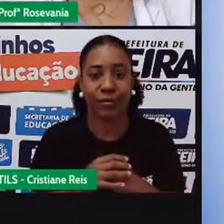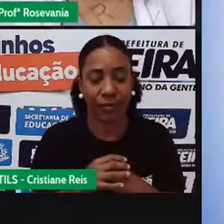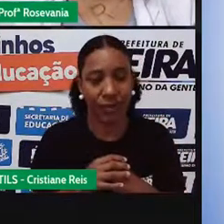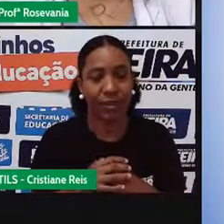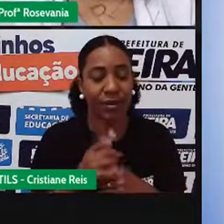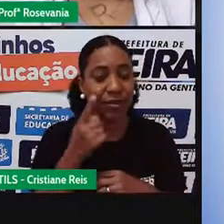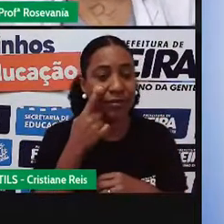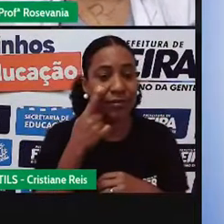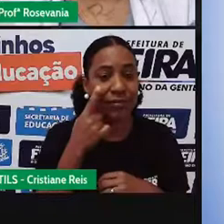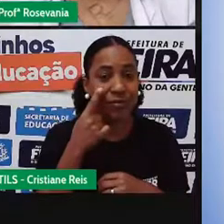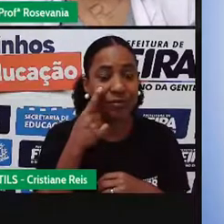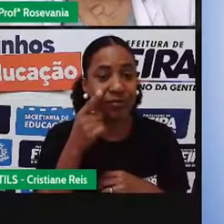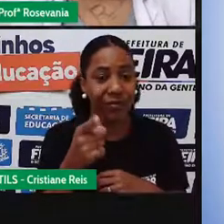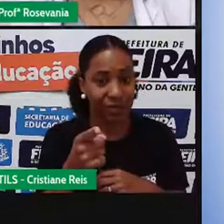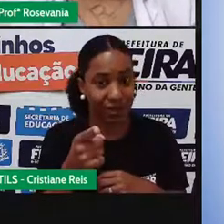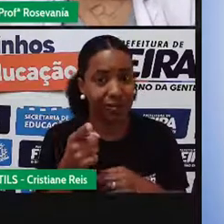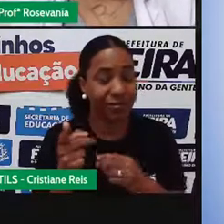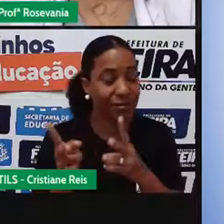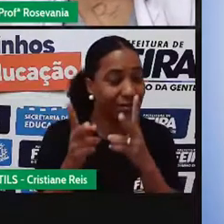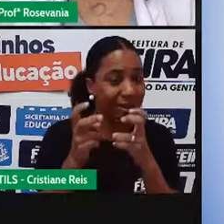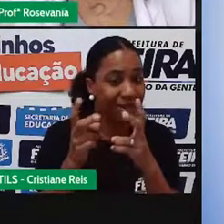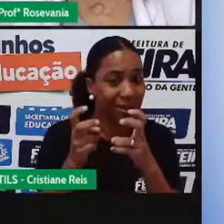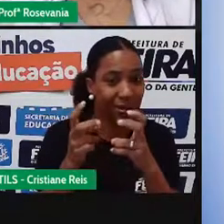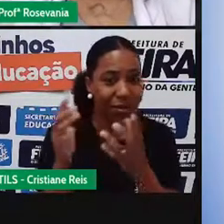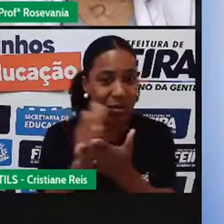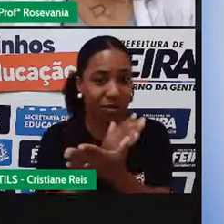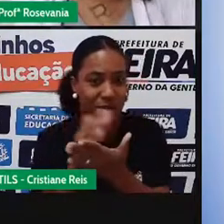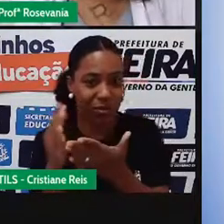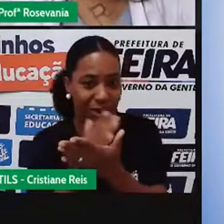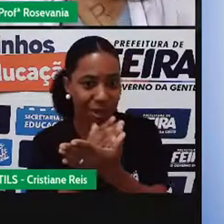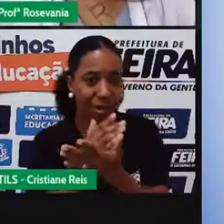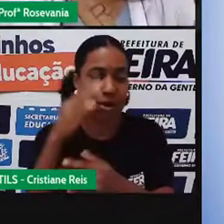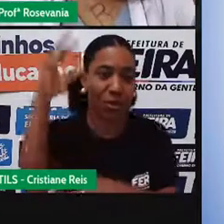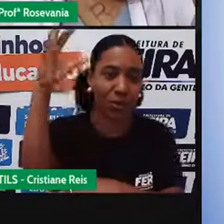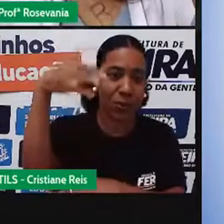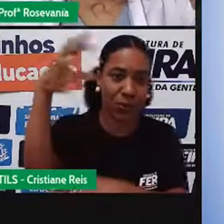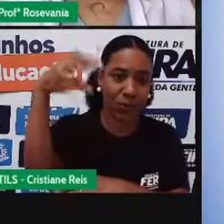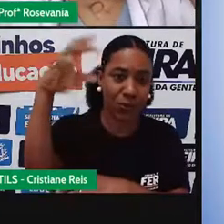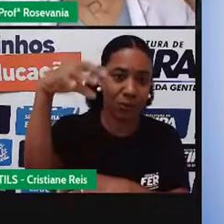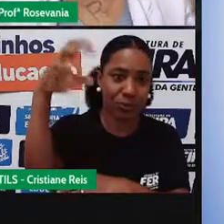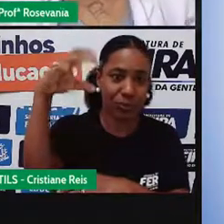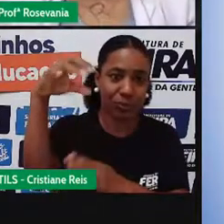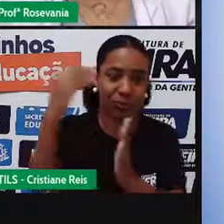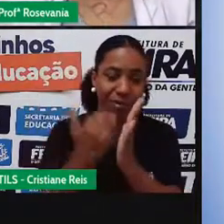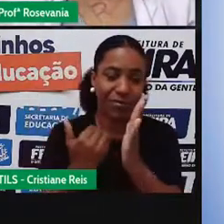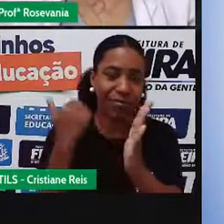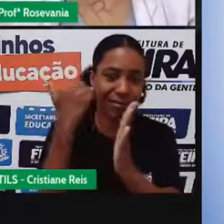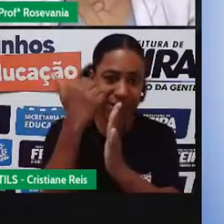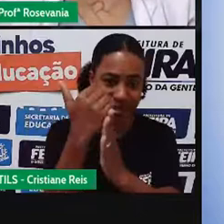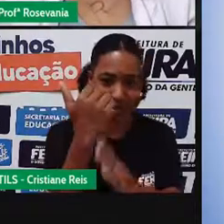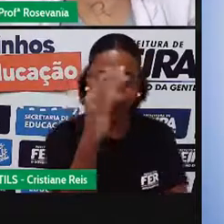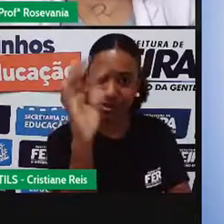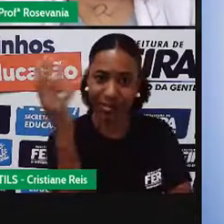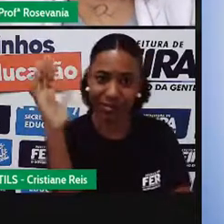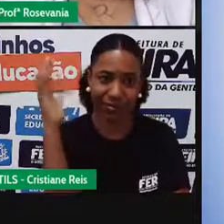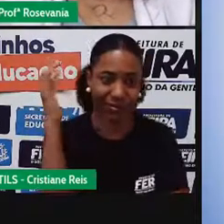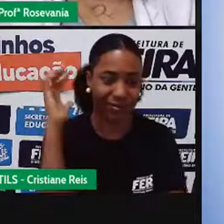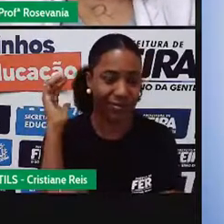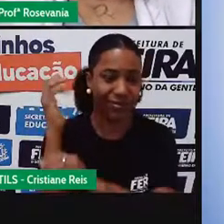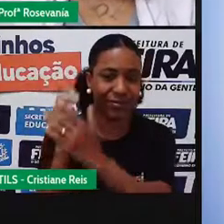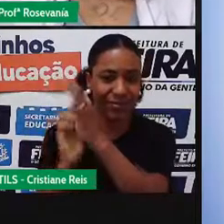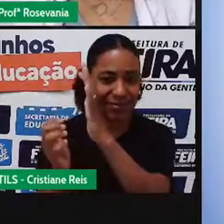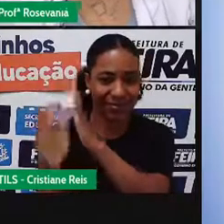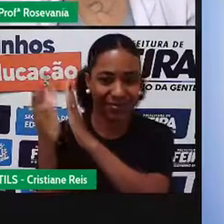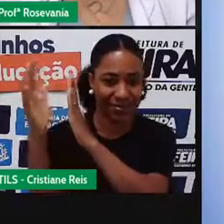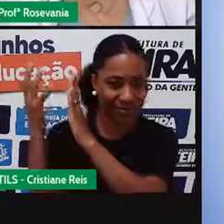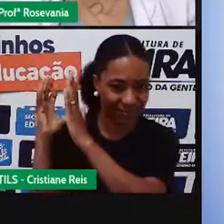gente percebe que a gente tem uma quantidade maior de chuva, né, do lado que fica da da Mata Atlântica e uma quantidade menor